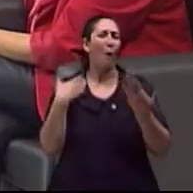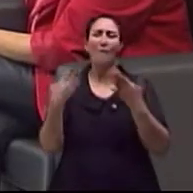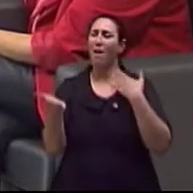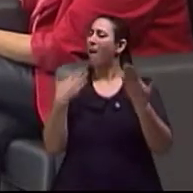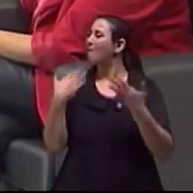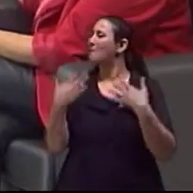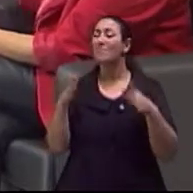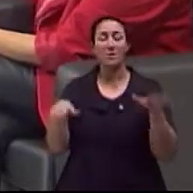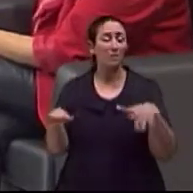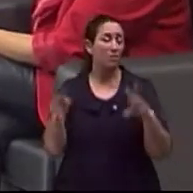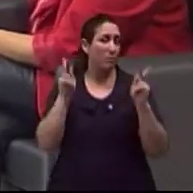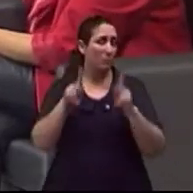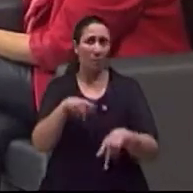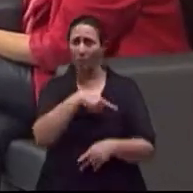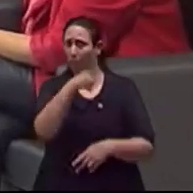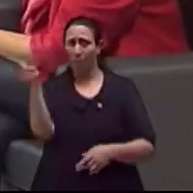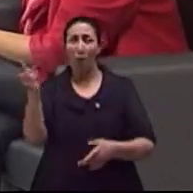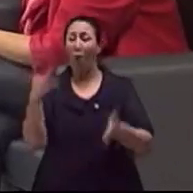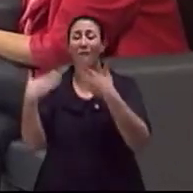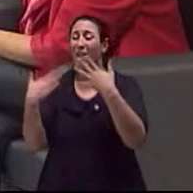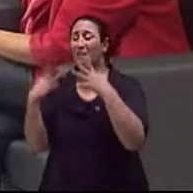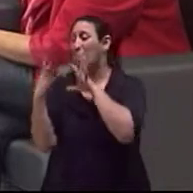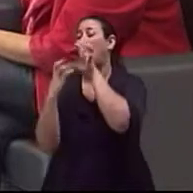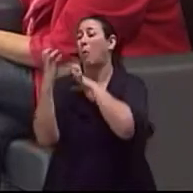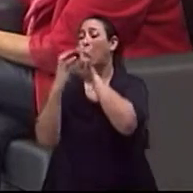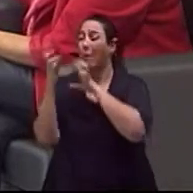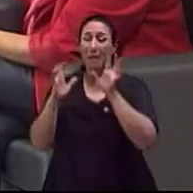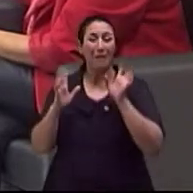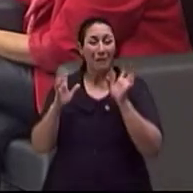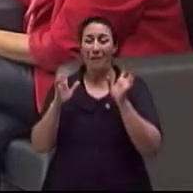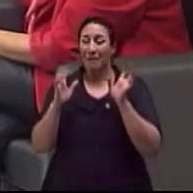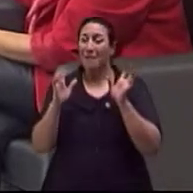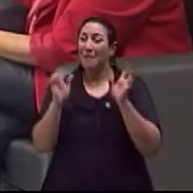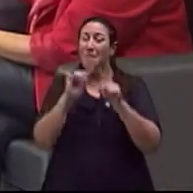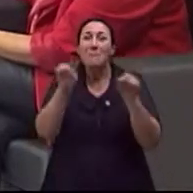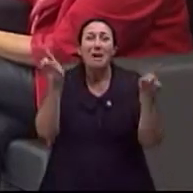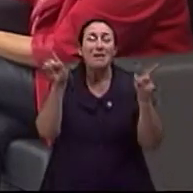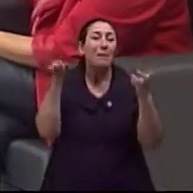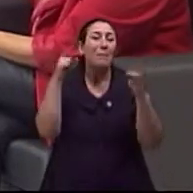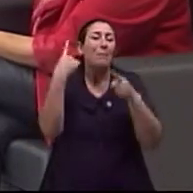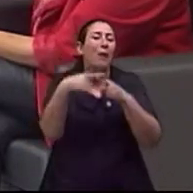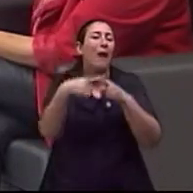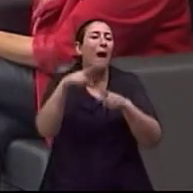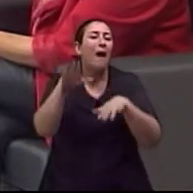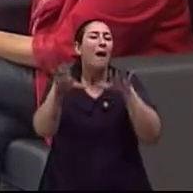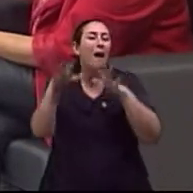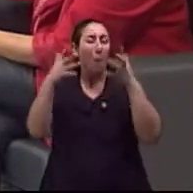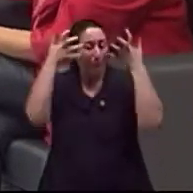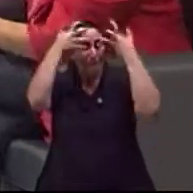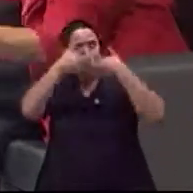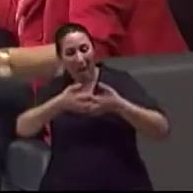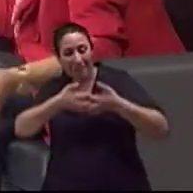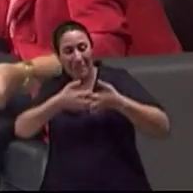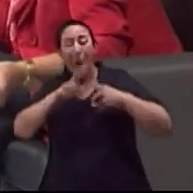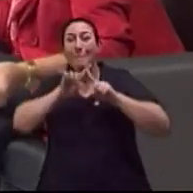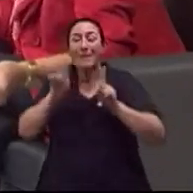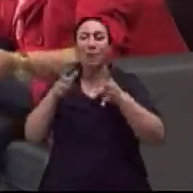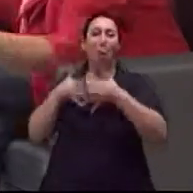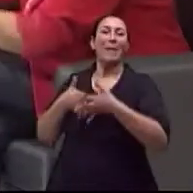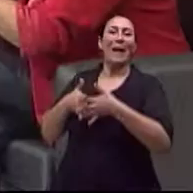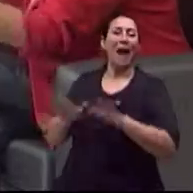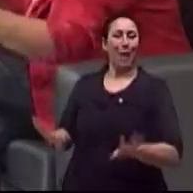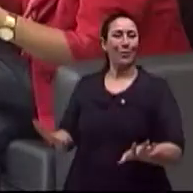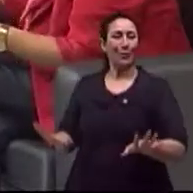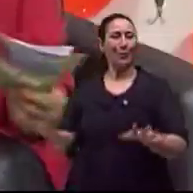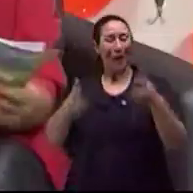a gente se entende Às vezes as pessoas se desentendem conversando também, né? Porque aí não é... A coisa é complexa, mas aí fica complicada